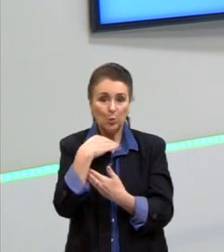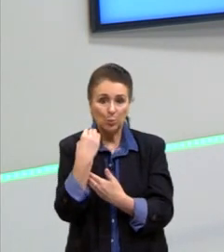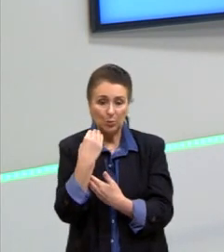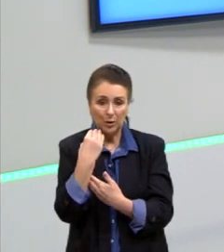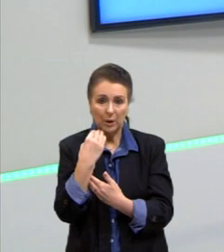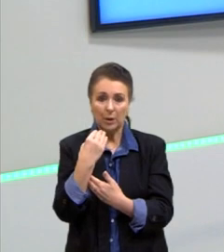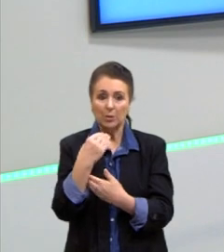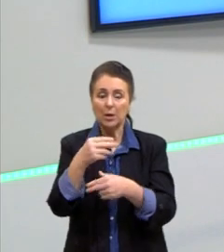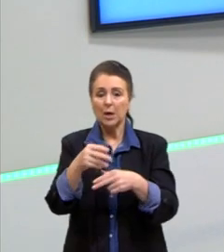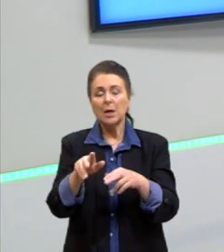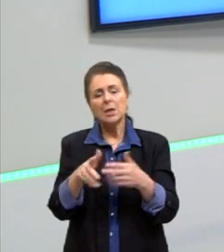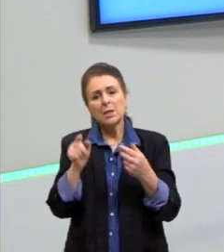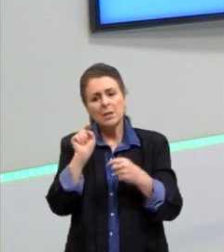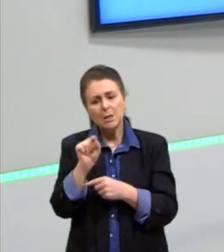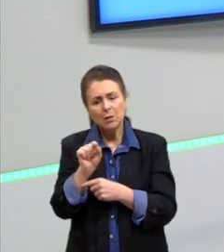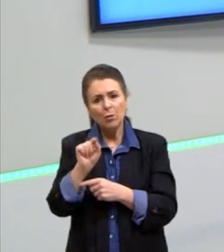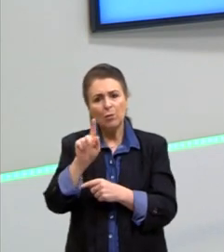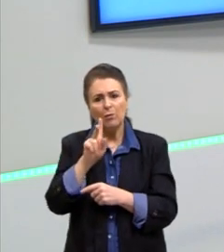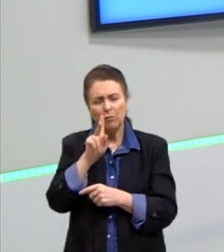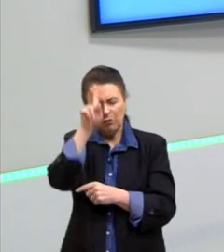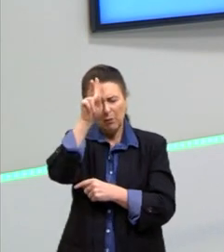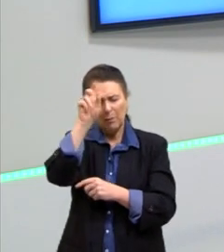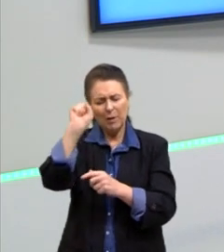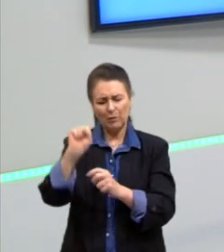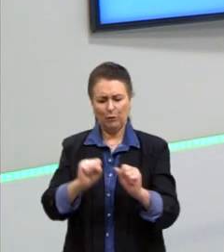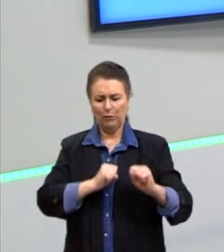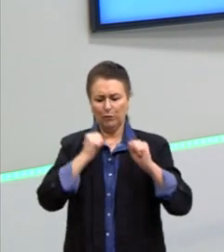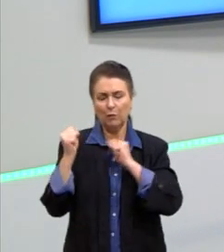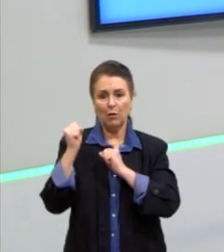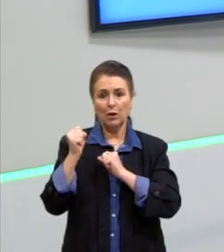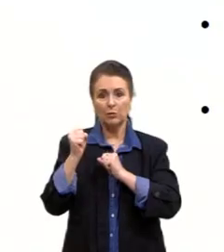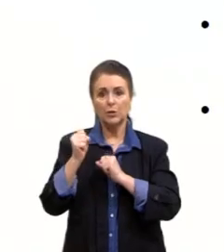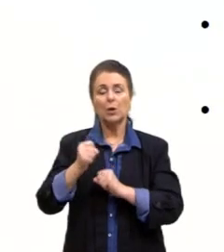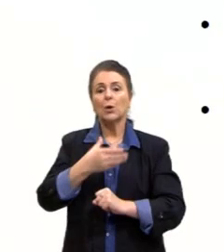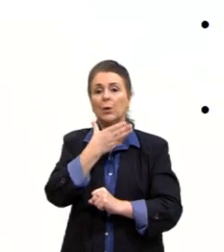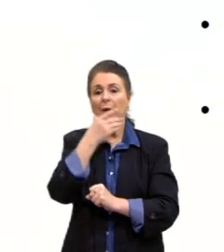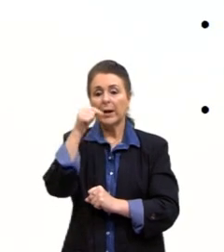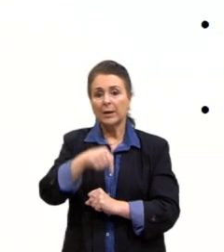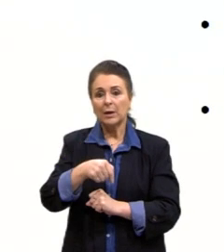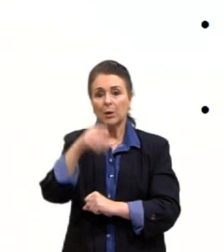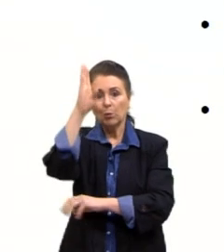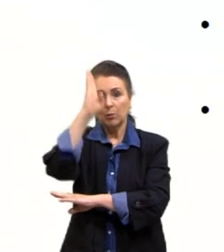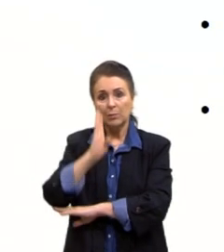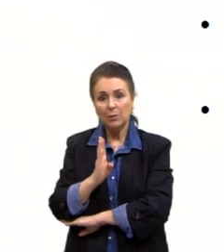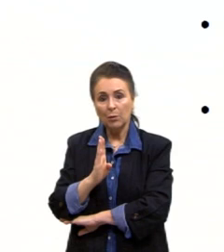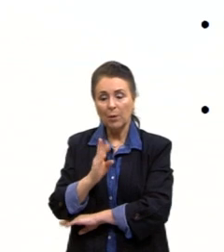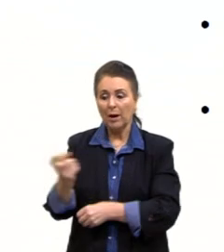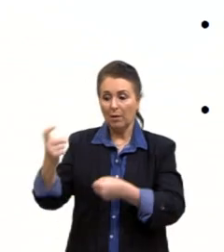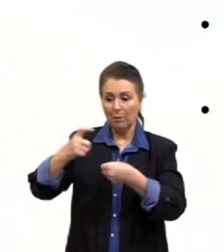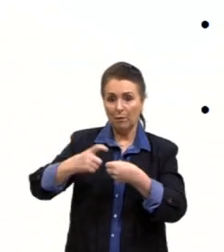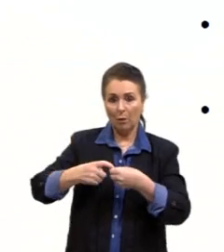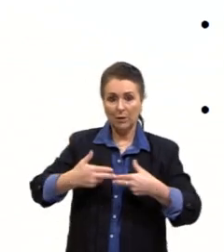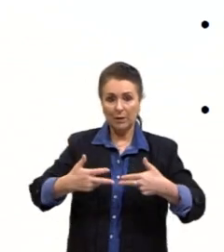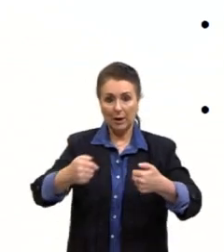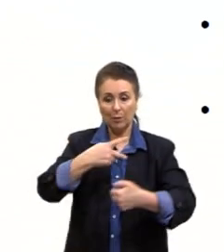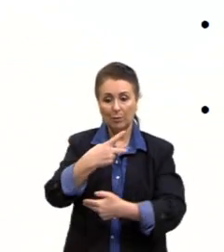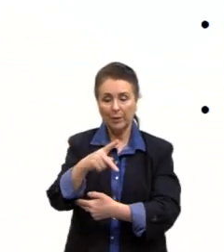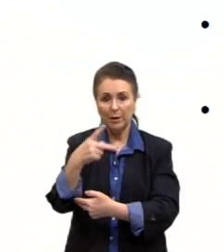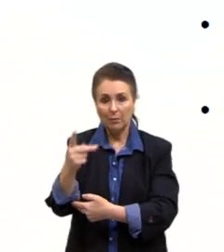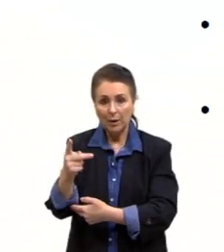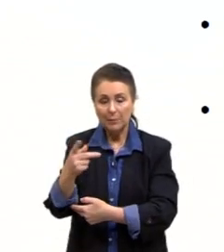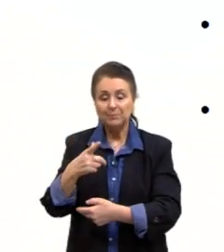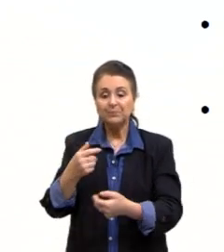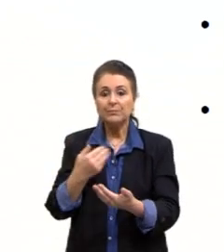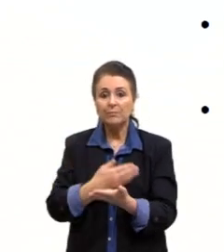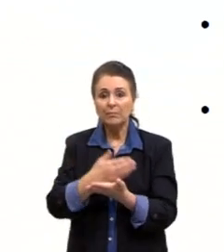os militares brasileiros, que voltam, então, da Guerra do Paraguai com mais importância, com mais força, e querendo ditar as